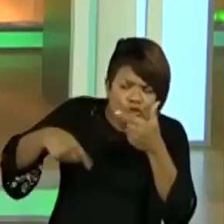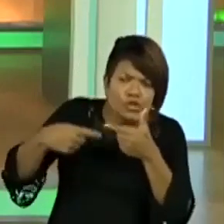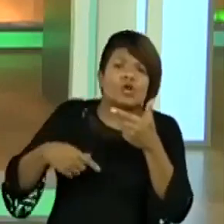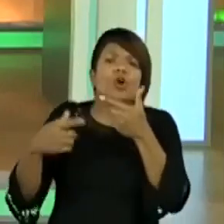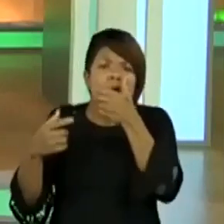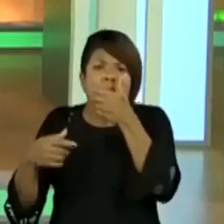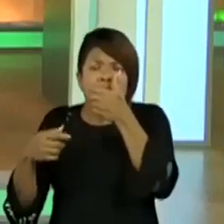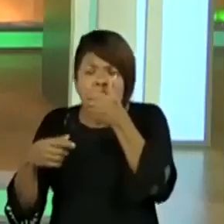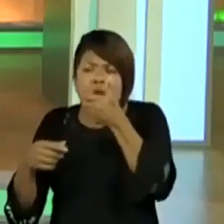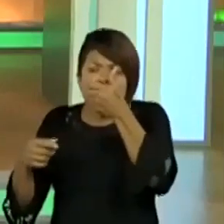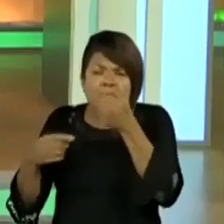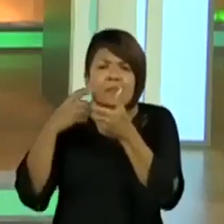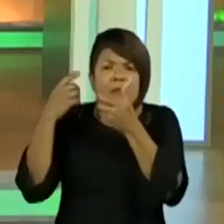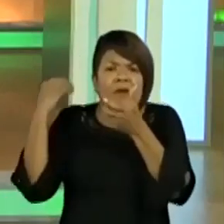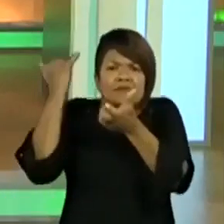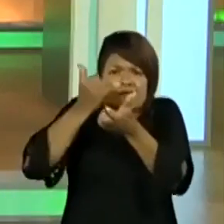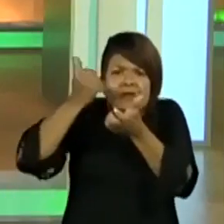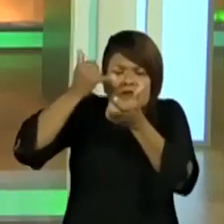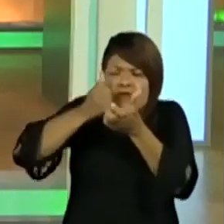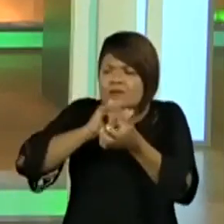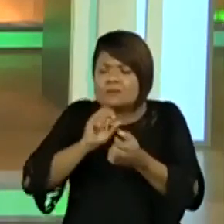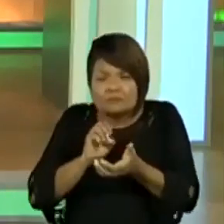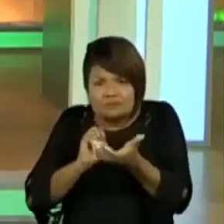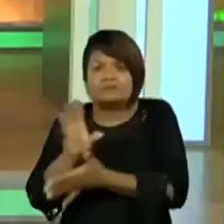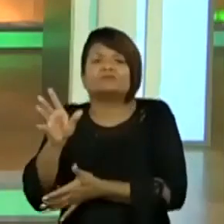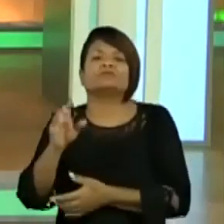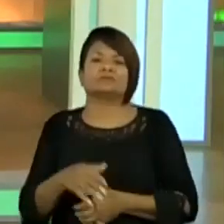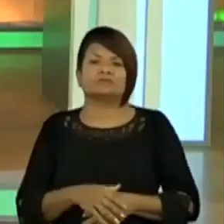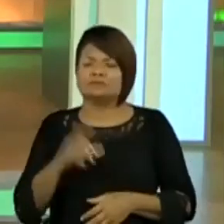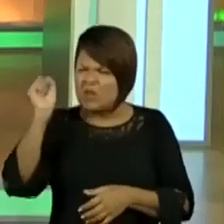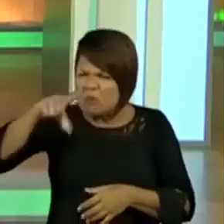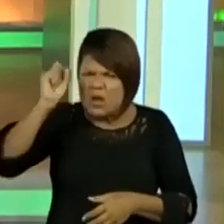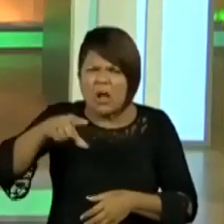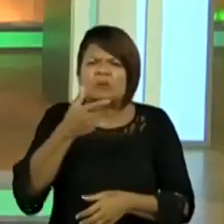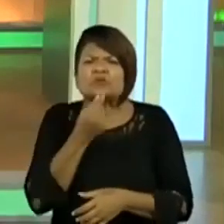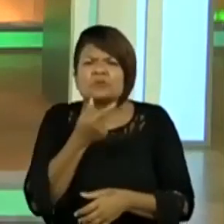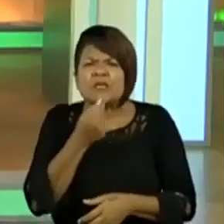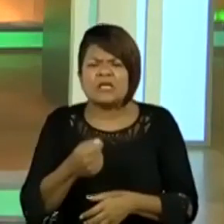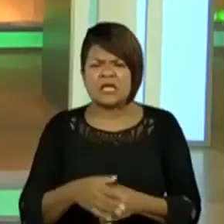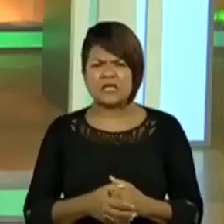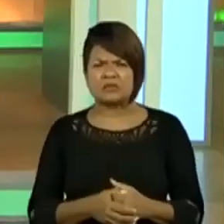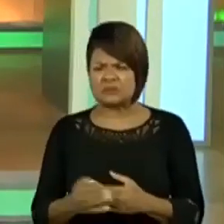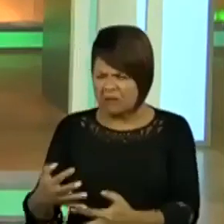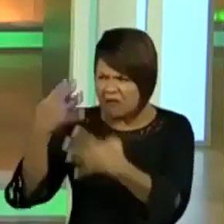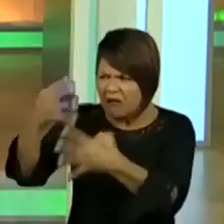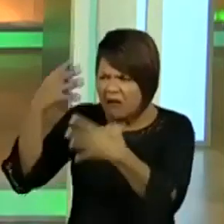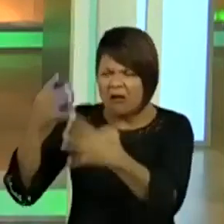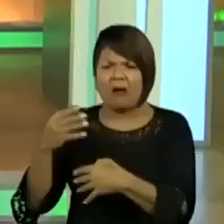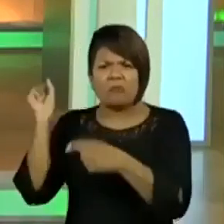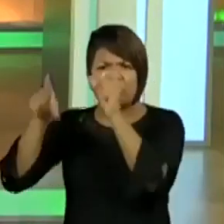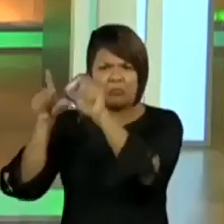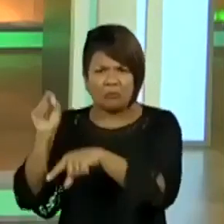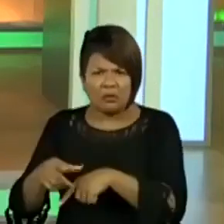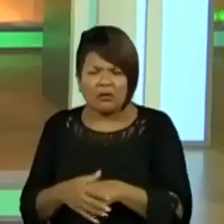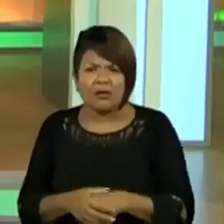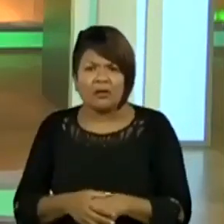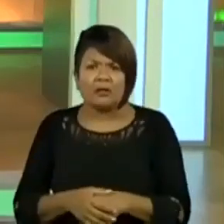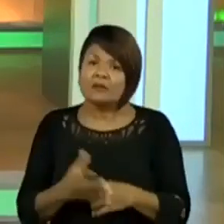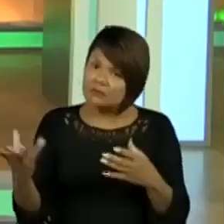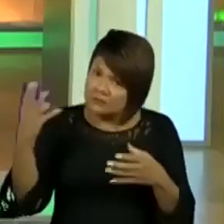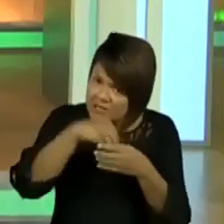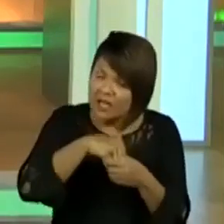ele discutiu segregação, discutiu saneamento básico, deu bronca nos moleques que estavam causando no comentário, insere eles também,